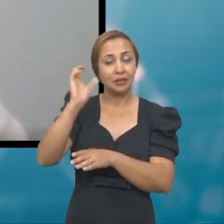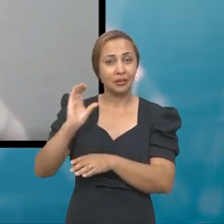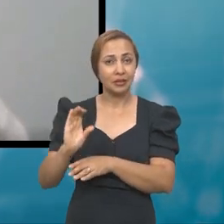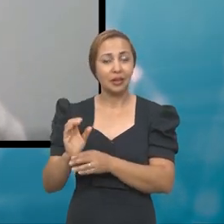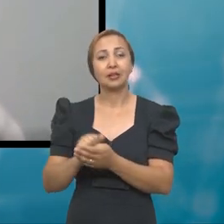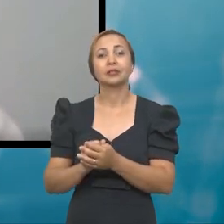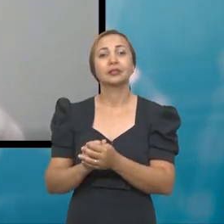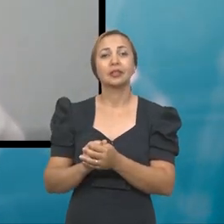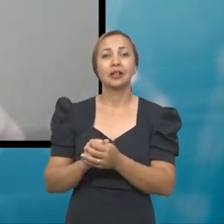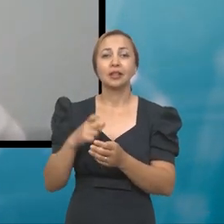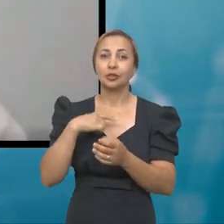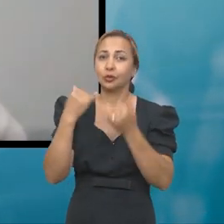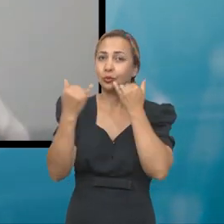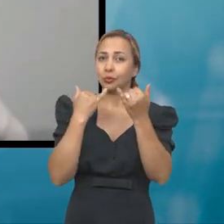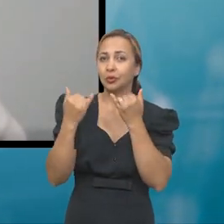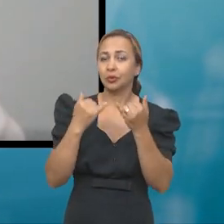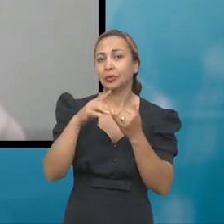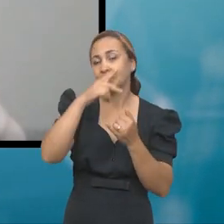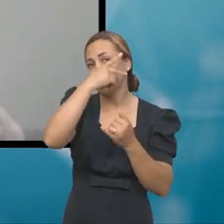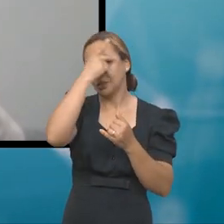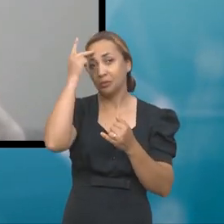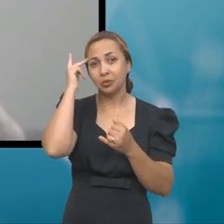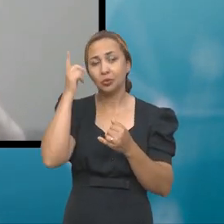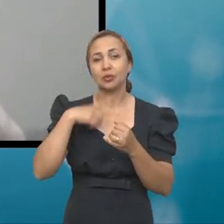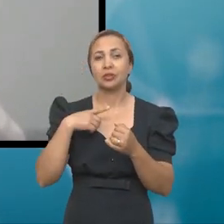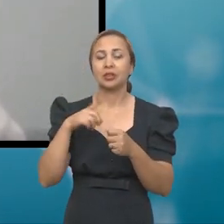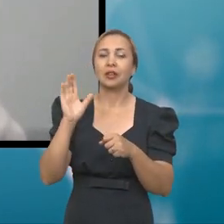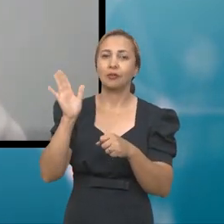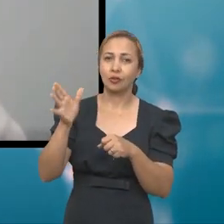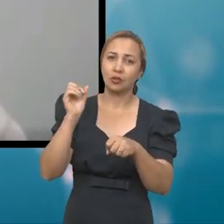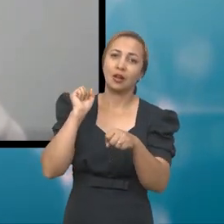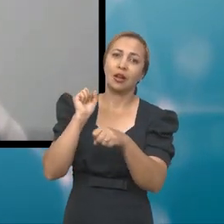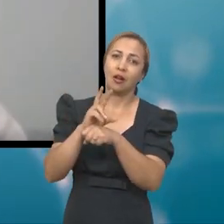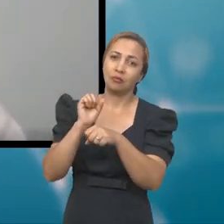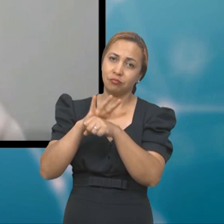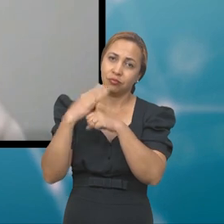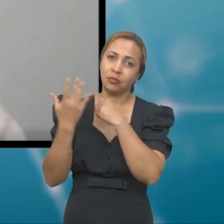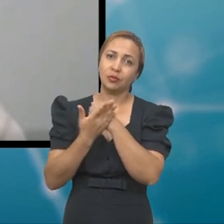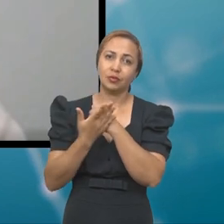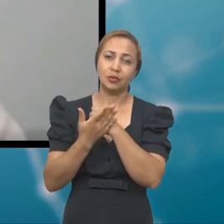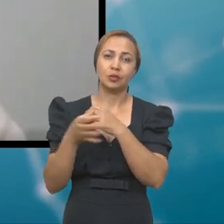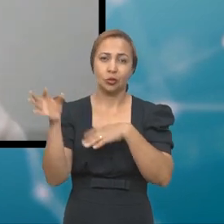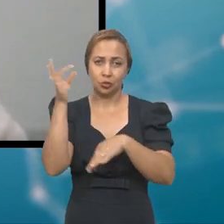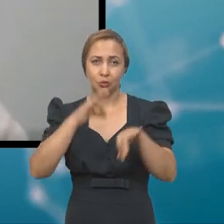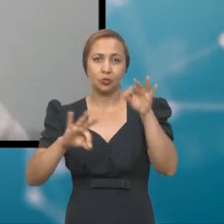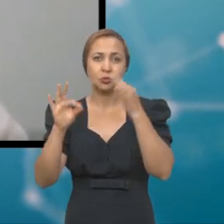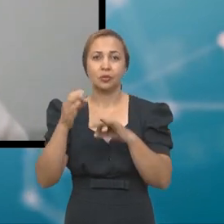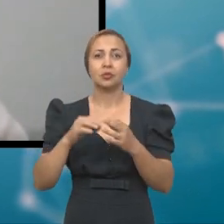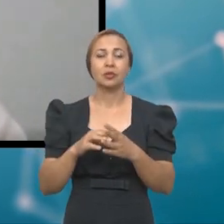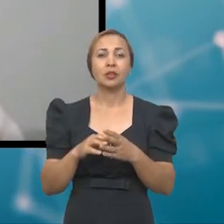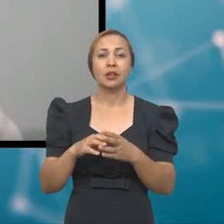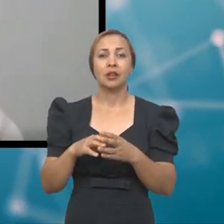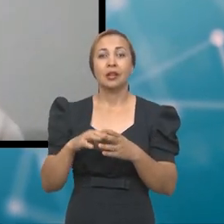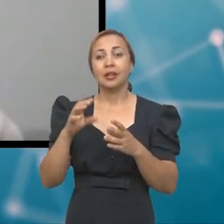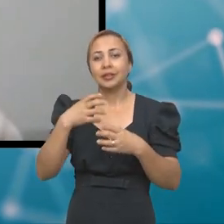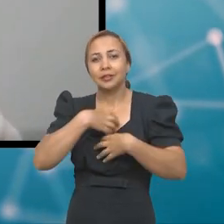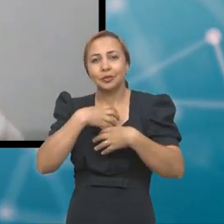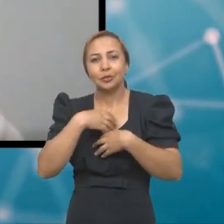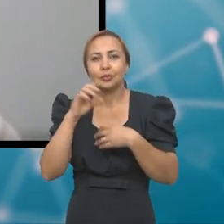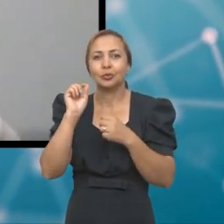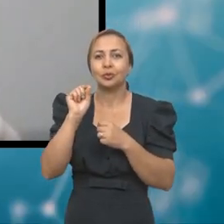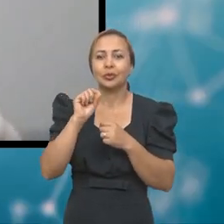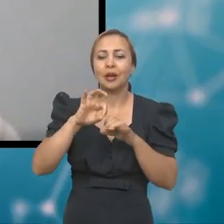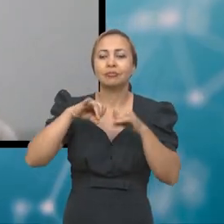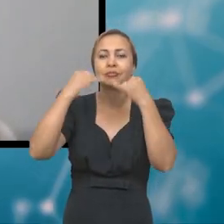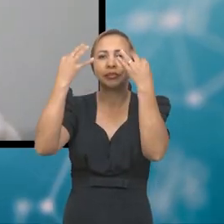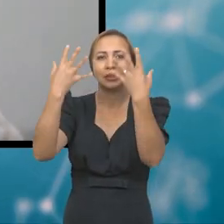que tinham informações dos pacientes que tiveram coronavírus confirmados em laboratório e os sintomas que eles tiveram. E